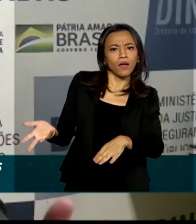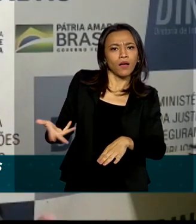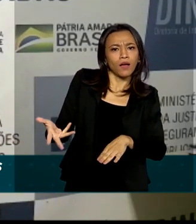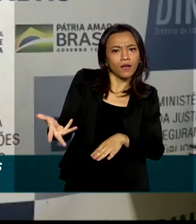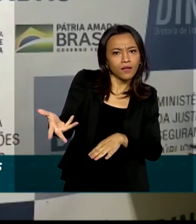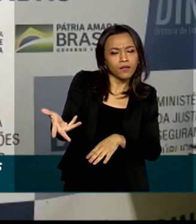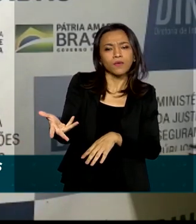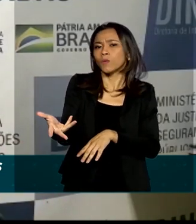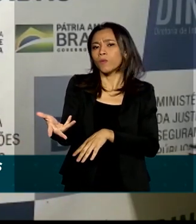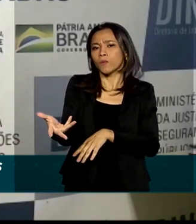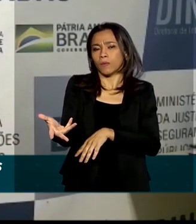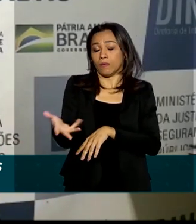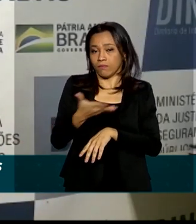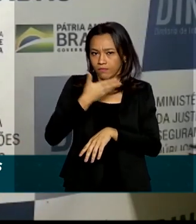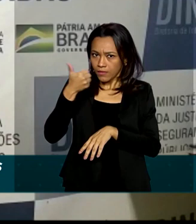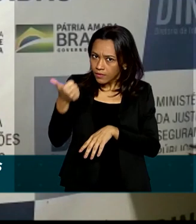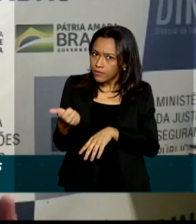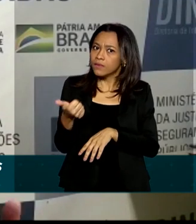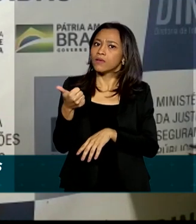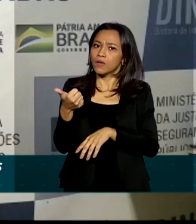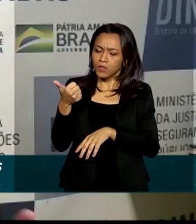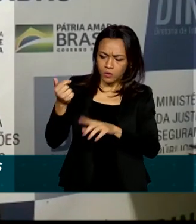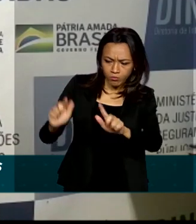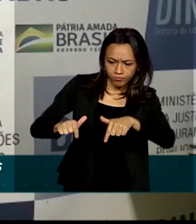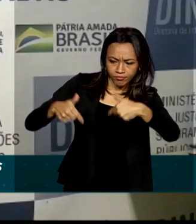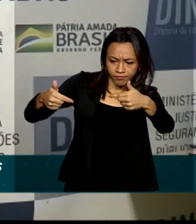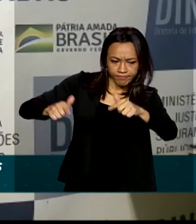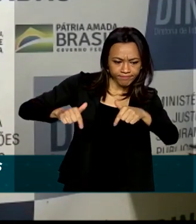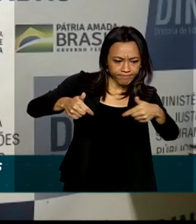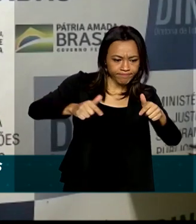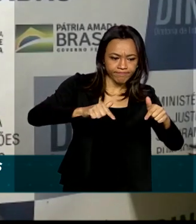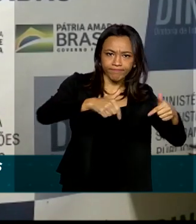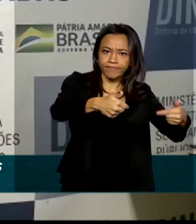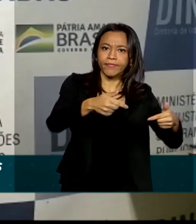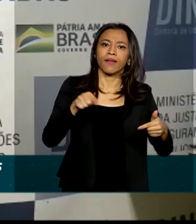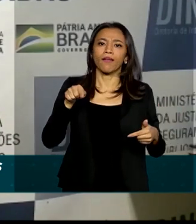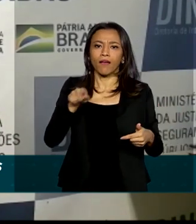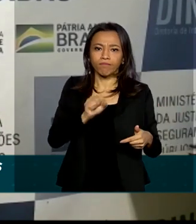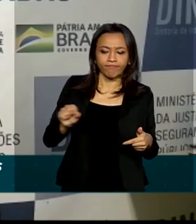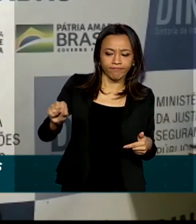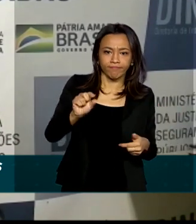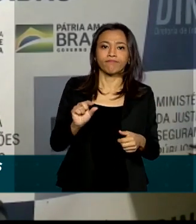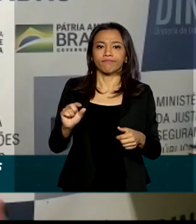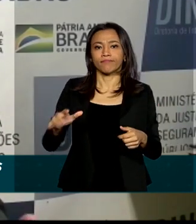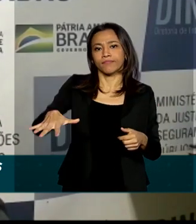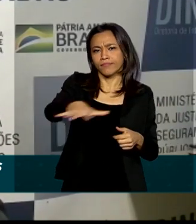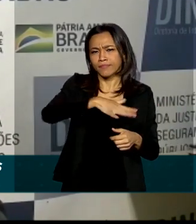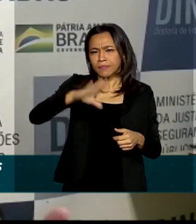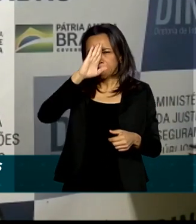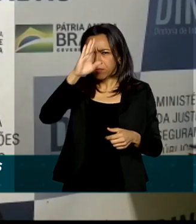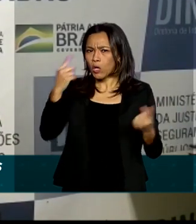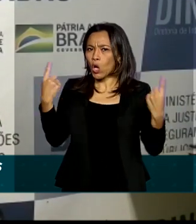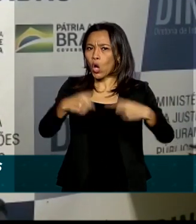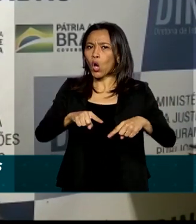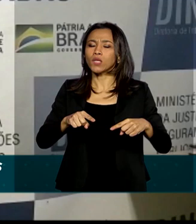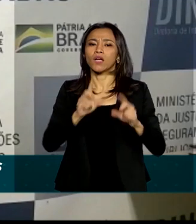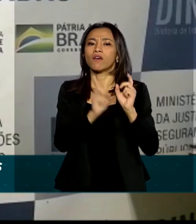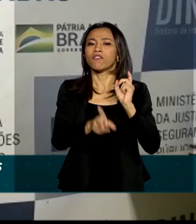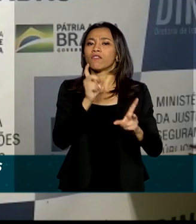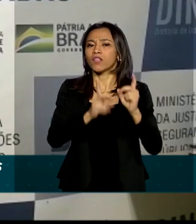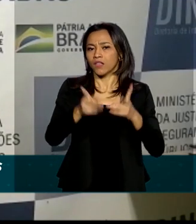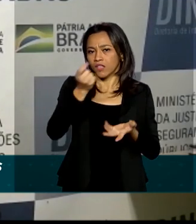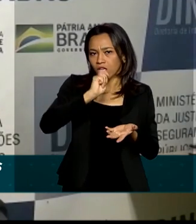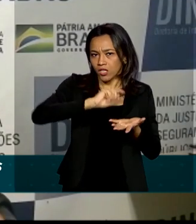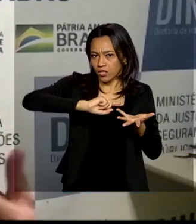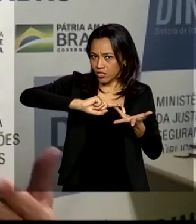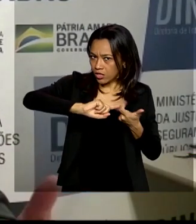efetividade melhor das ações que são executadas na região, principalmente no combate ao narcotráfico e